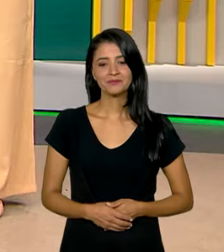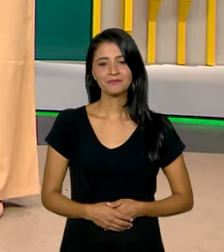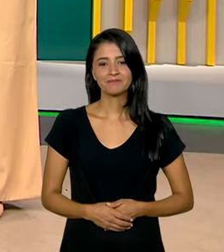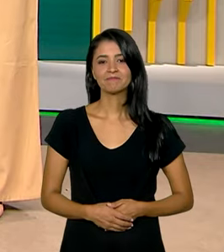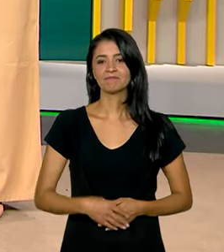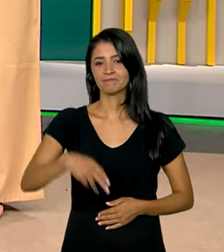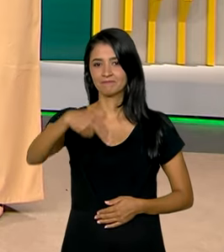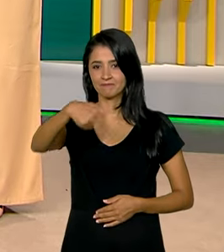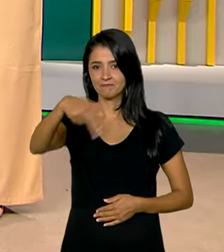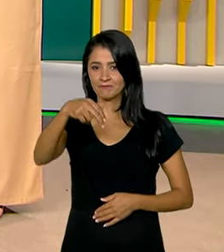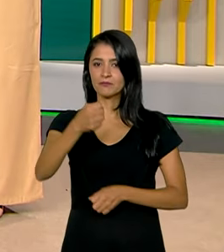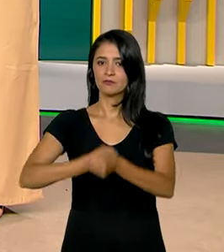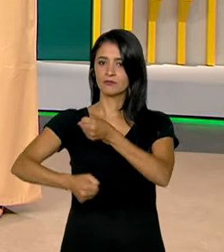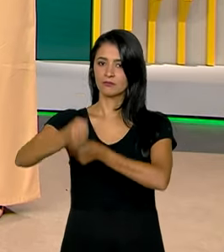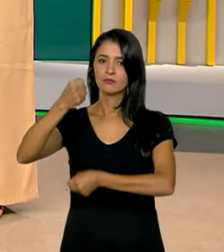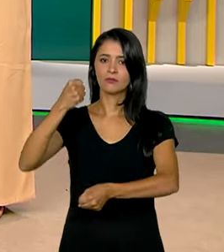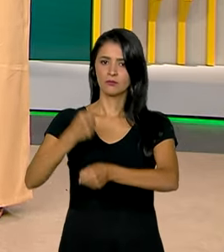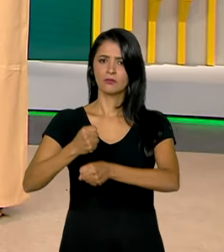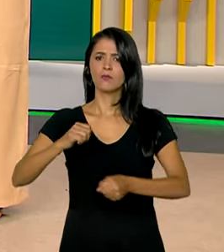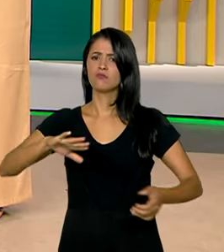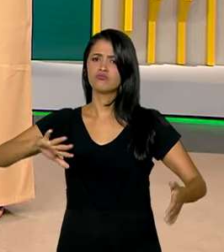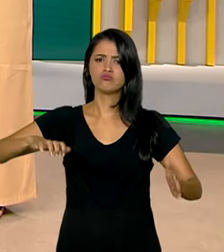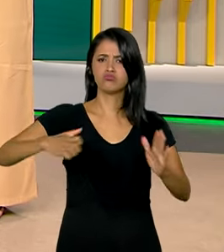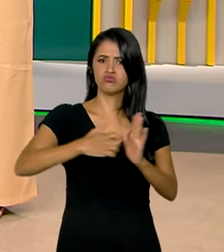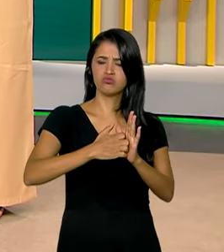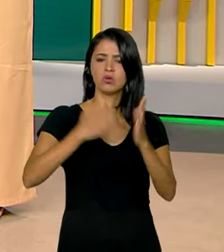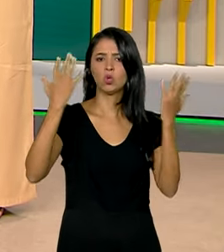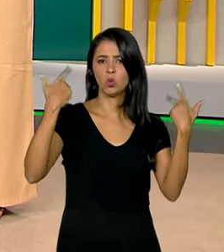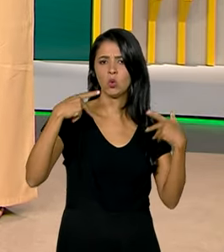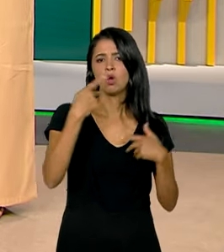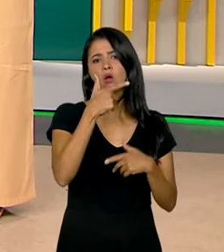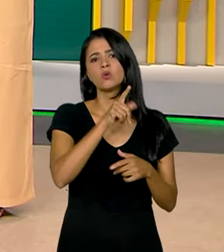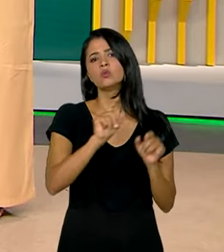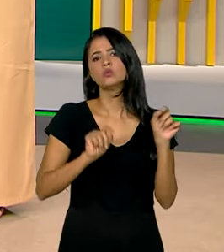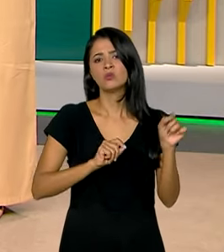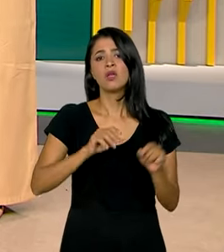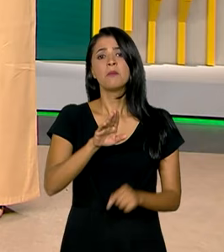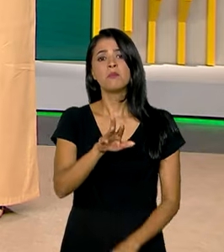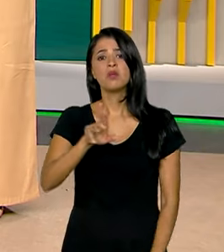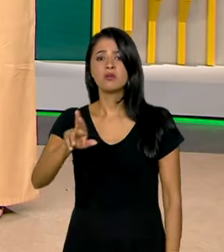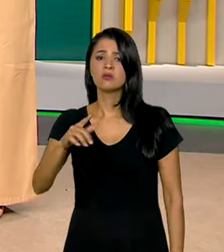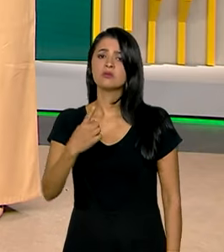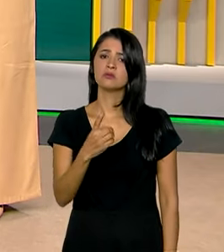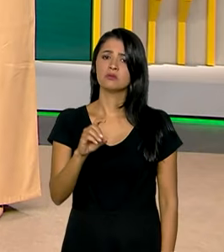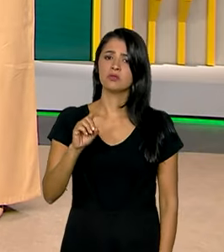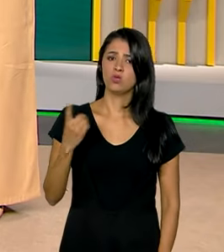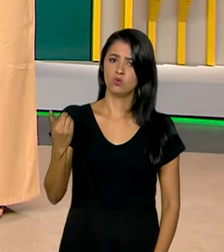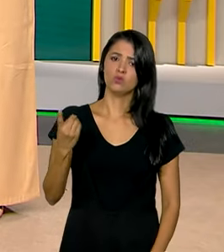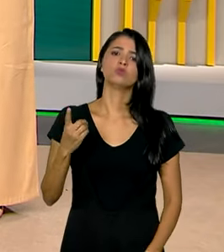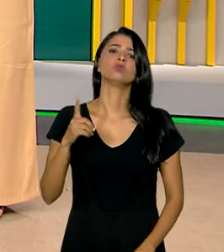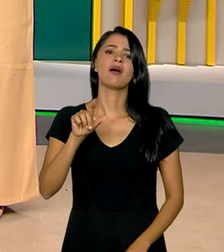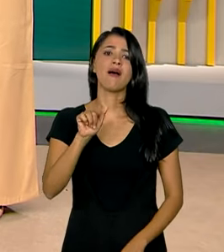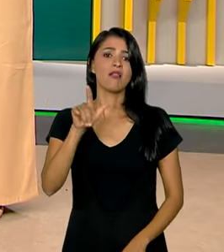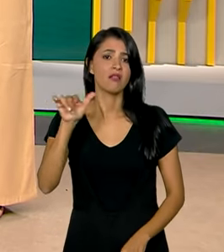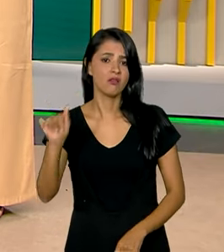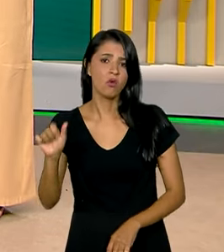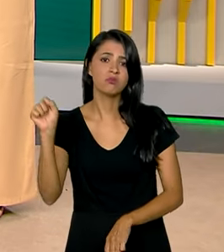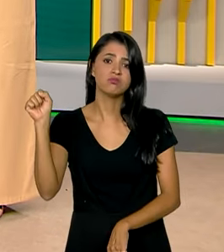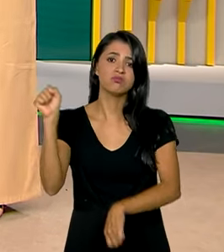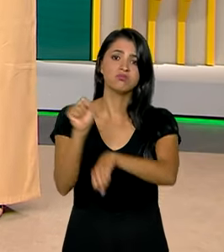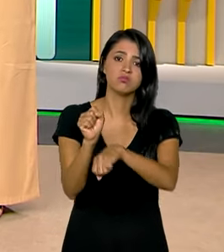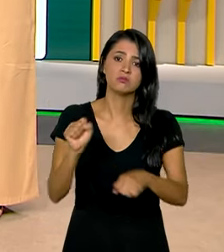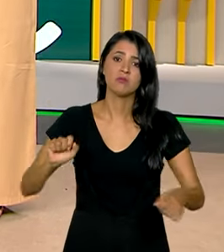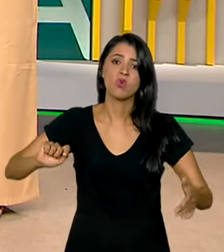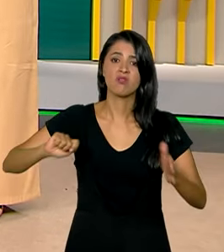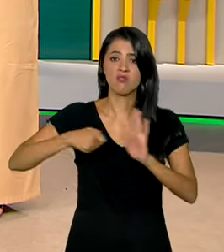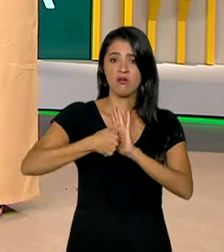Em novembro do ano passado, um acidente natural deixou parte da BR-101 em Alagoas interditada. Com